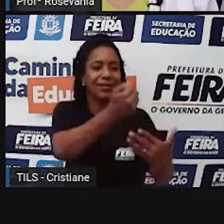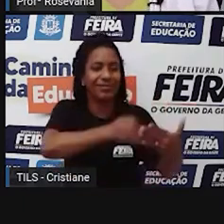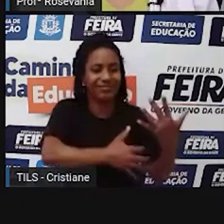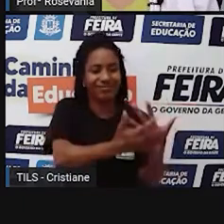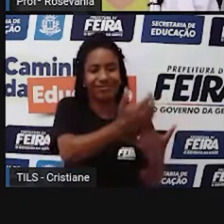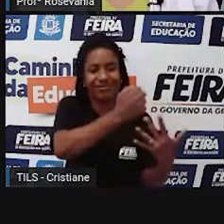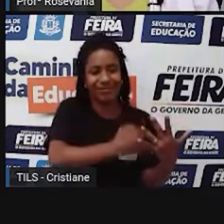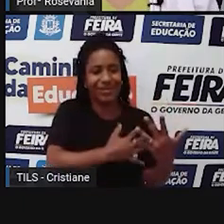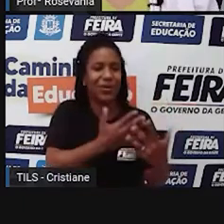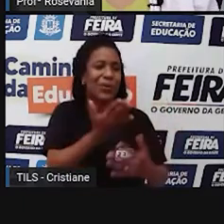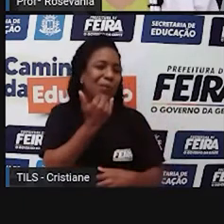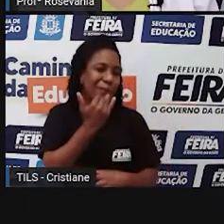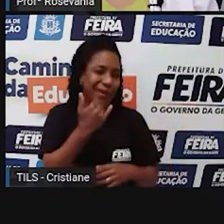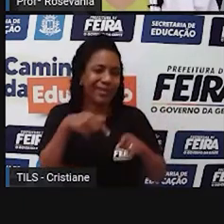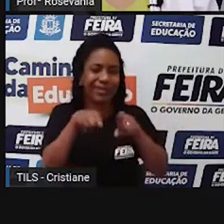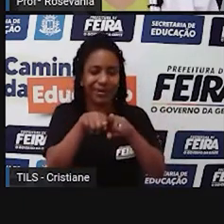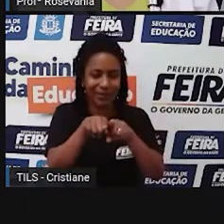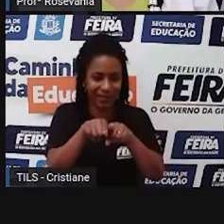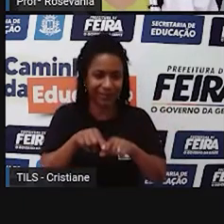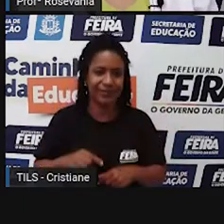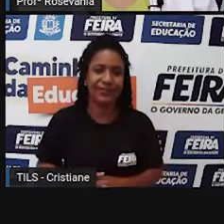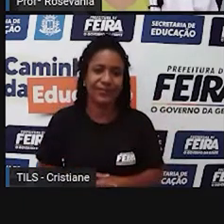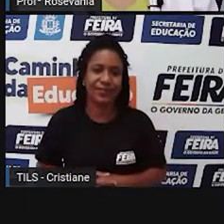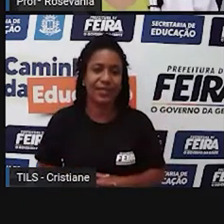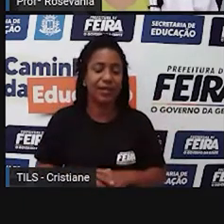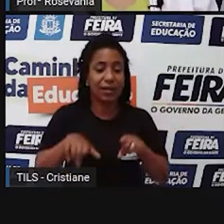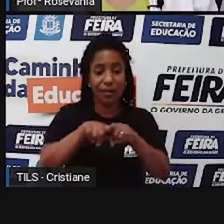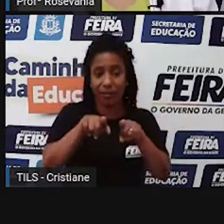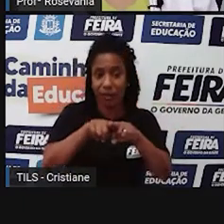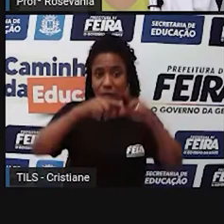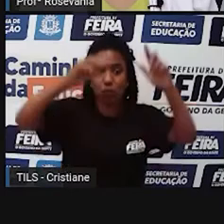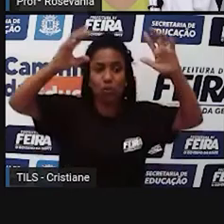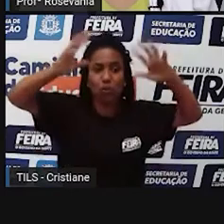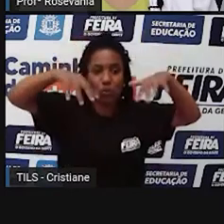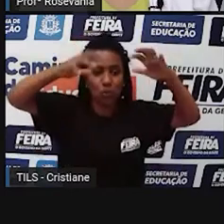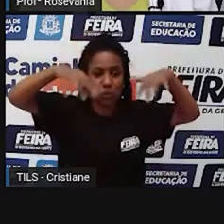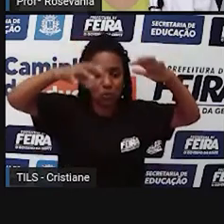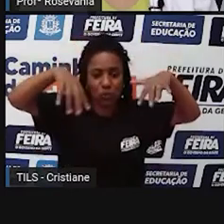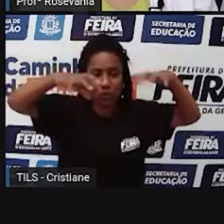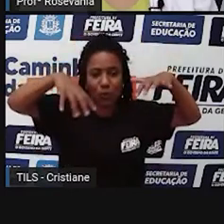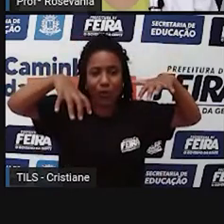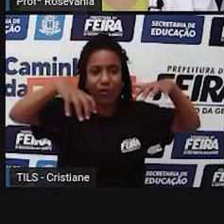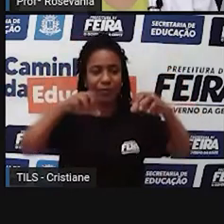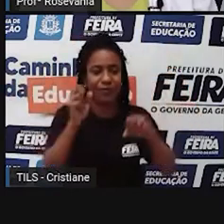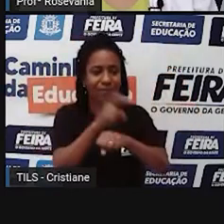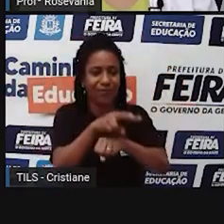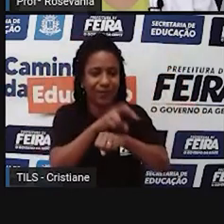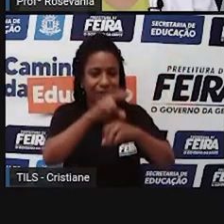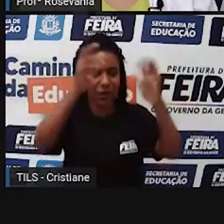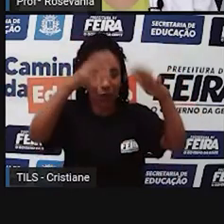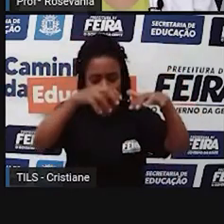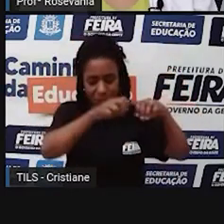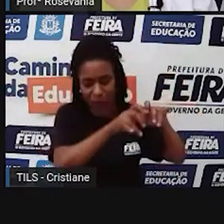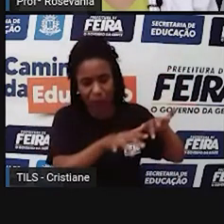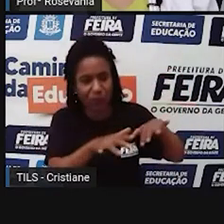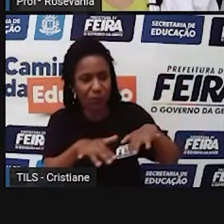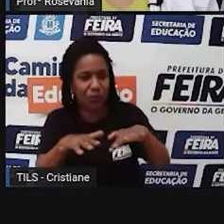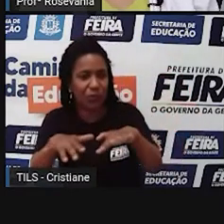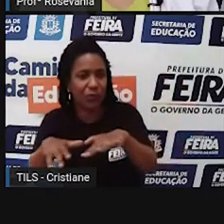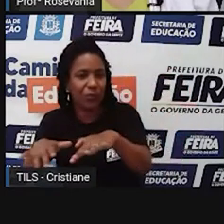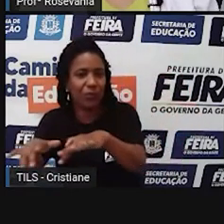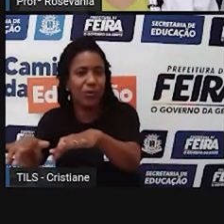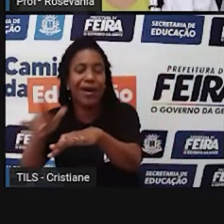E tem também, quando vierem as primeiras chuvas, essa água que vai retirar esses agrotóxicos dessas plantas.